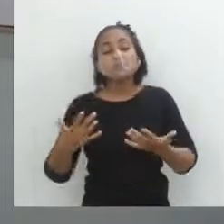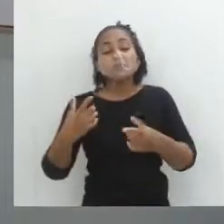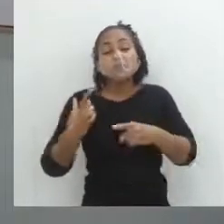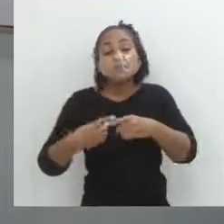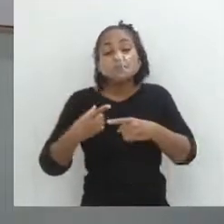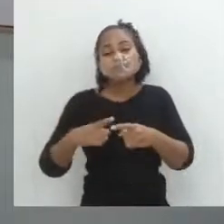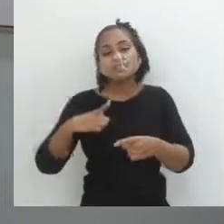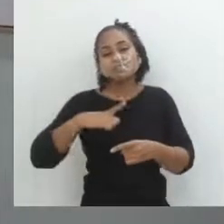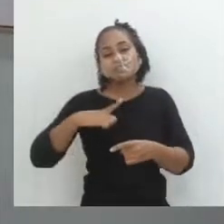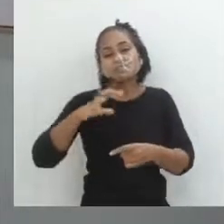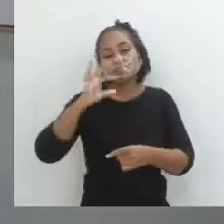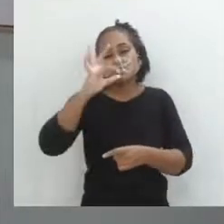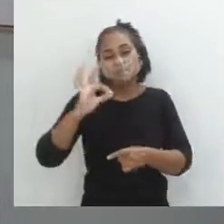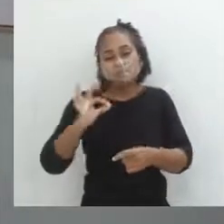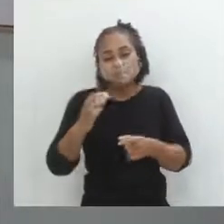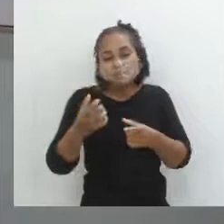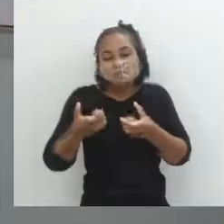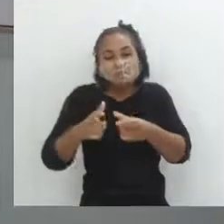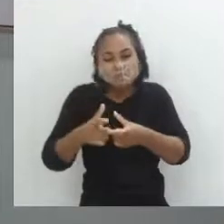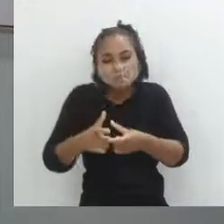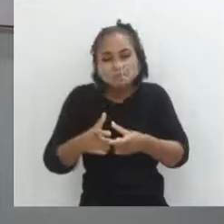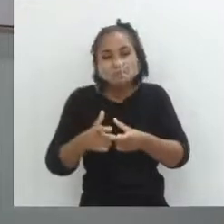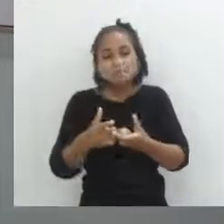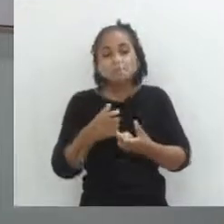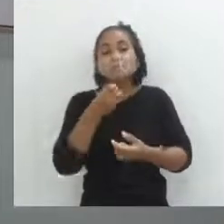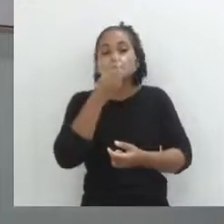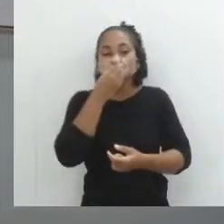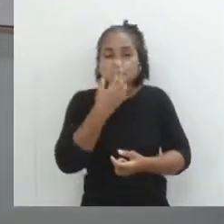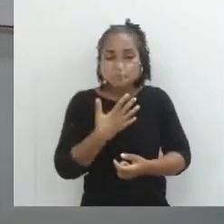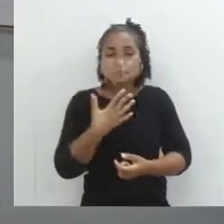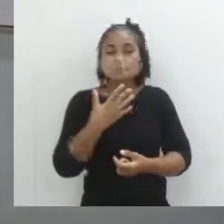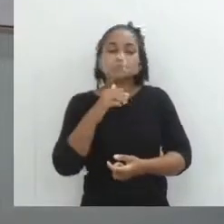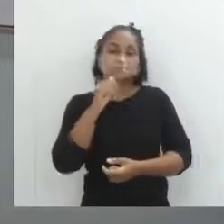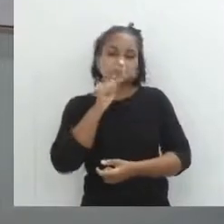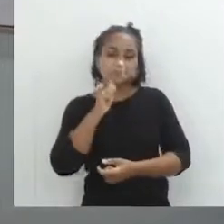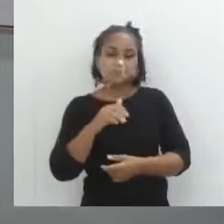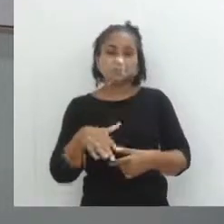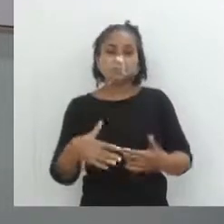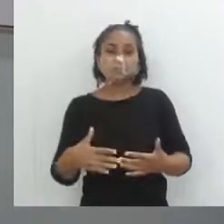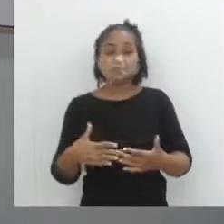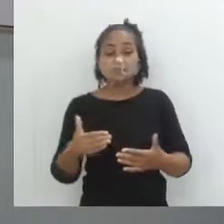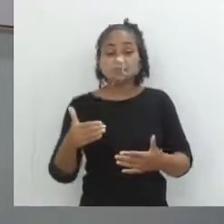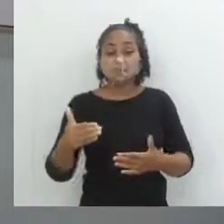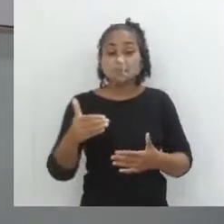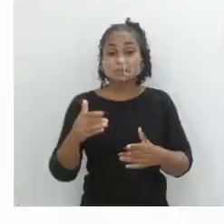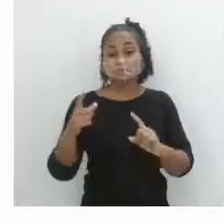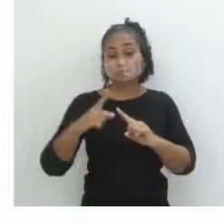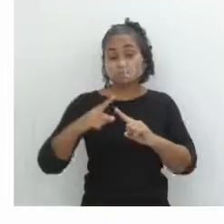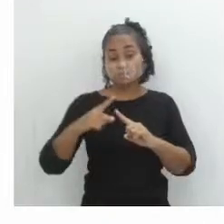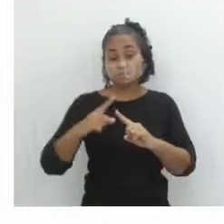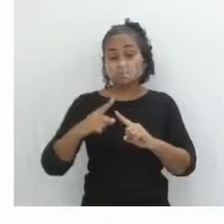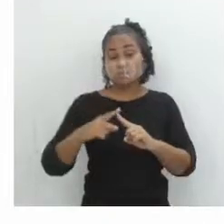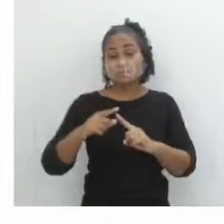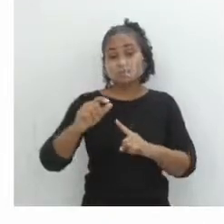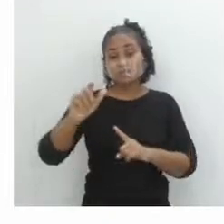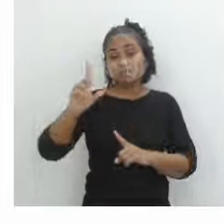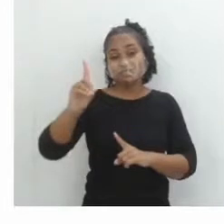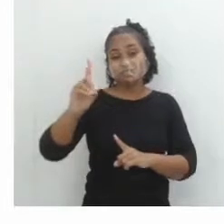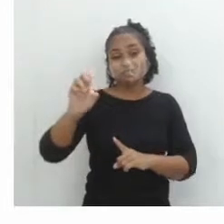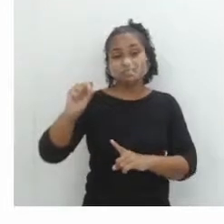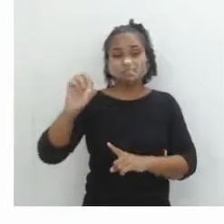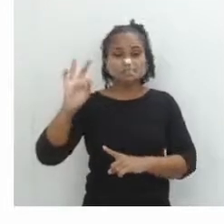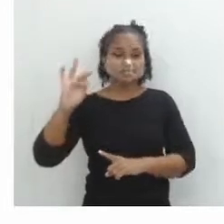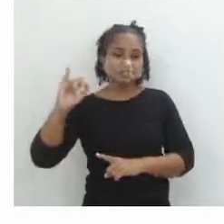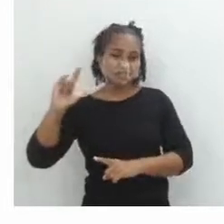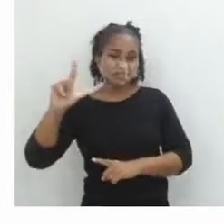pequena quantidade, eles são considerados água para consumo. A próxima água é a água destilada, que é